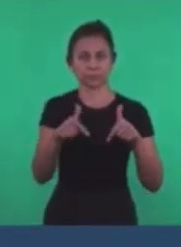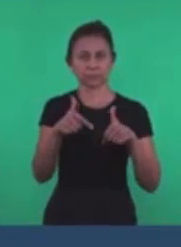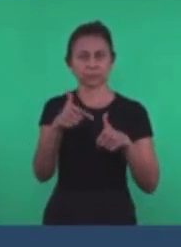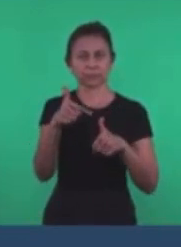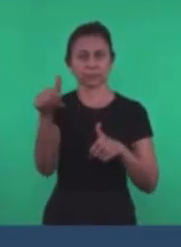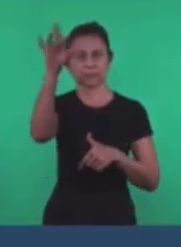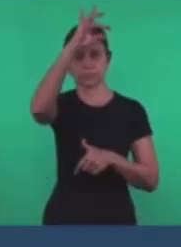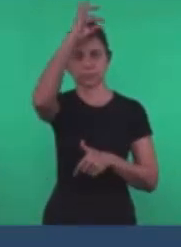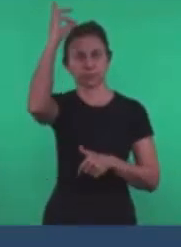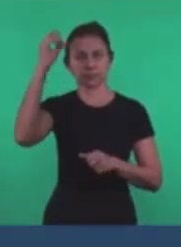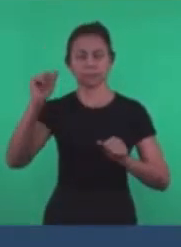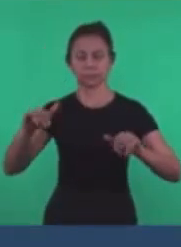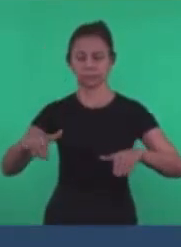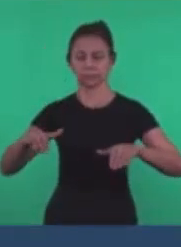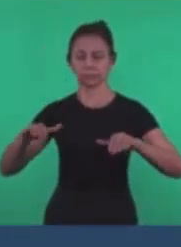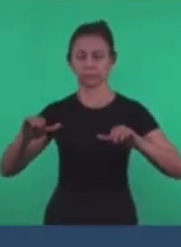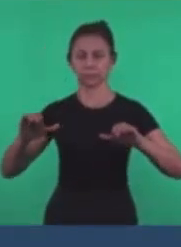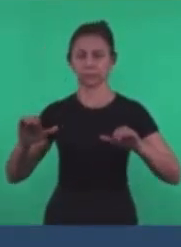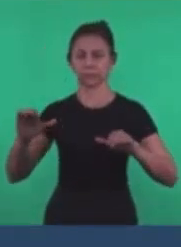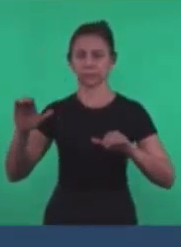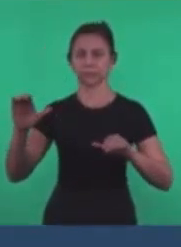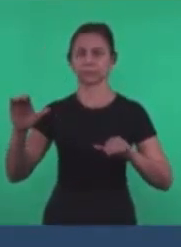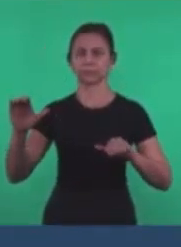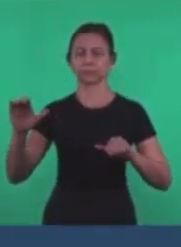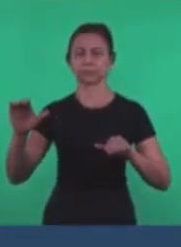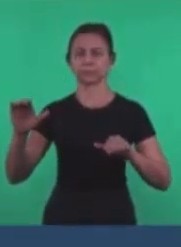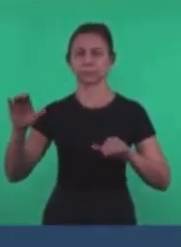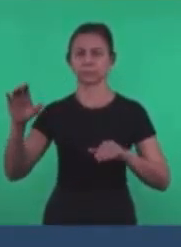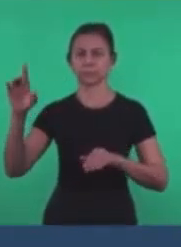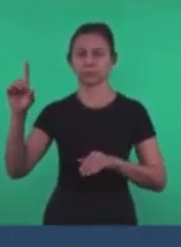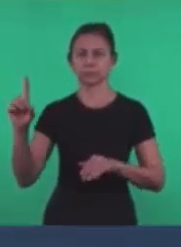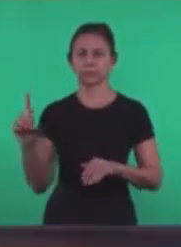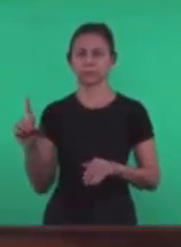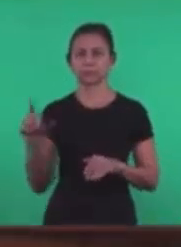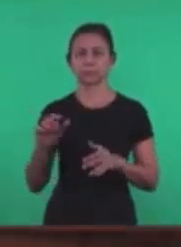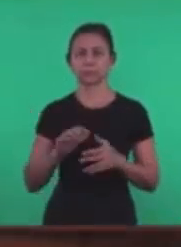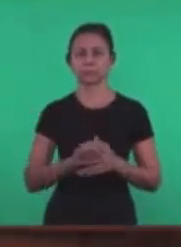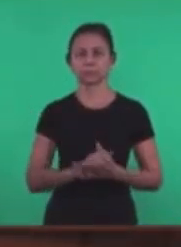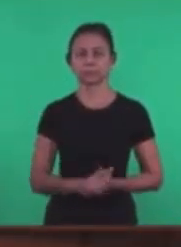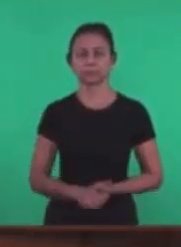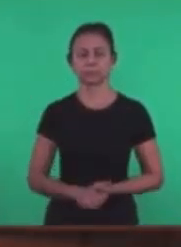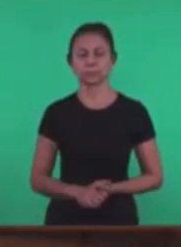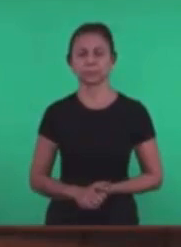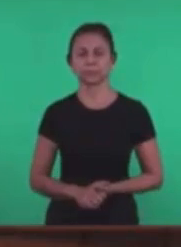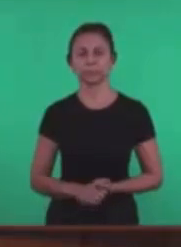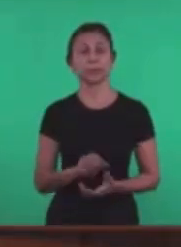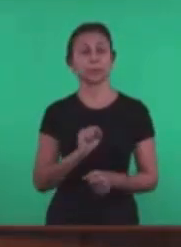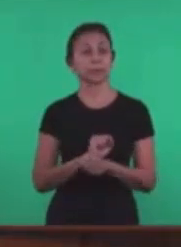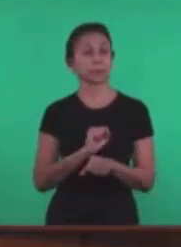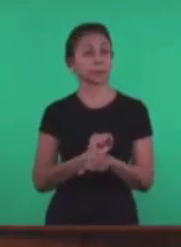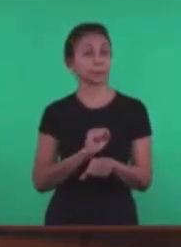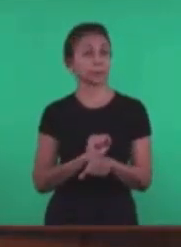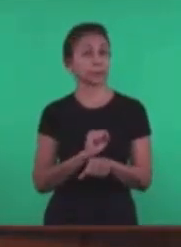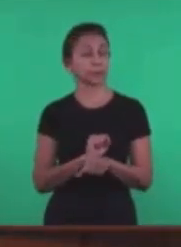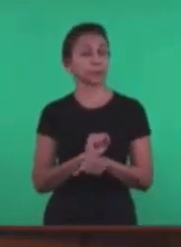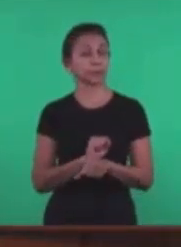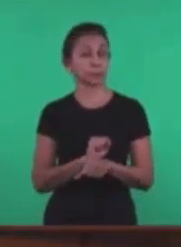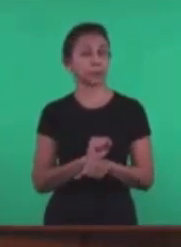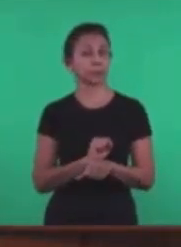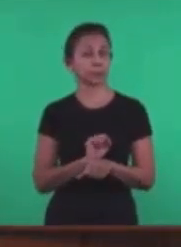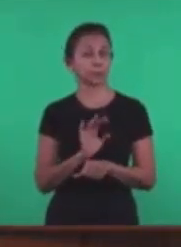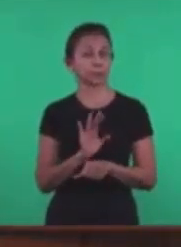seu trono Amém Agora irmãos Nós gostaríamos De que os irmãos Aguardassem Uma pequena